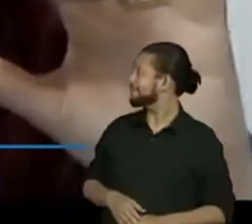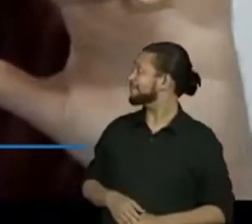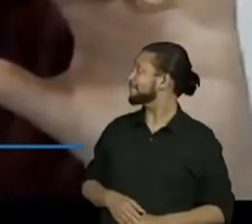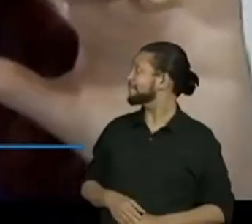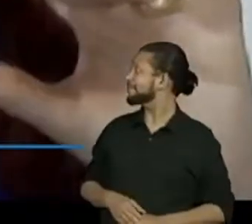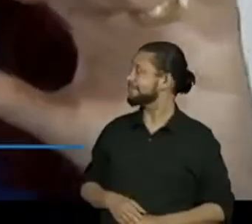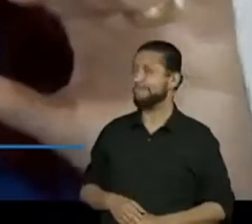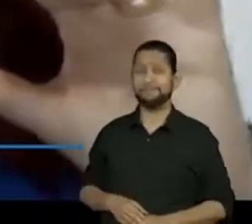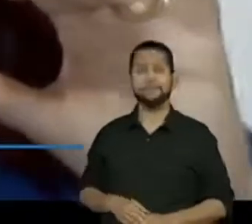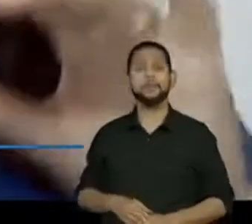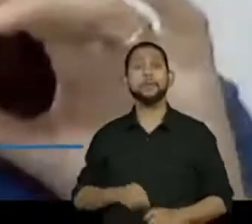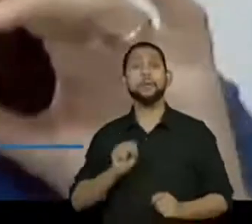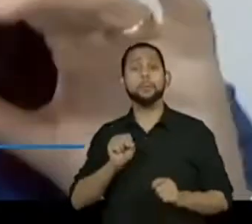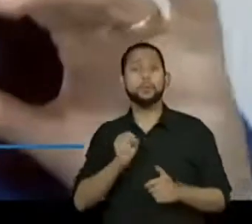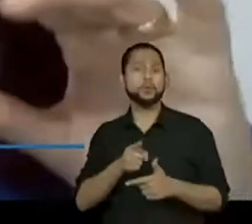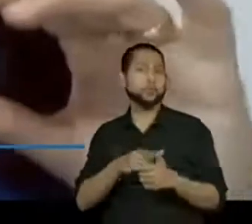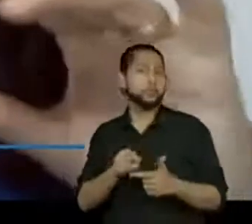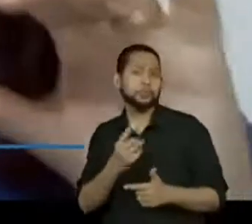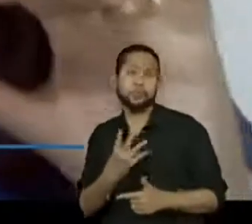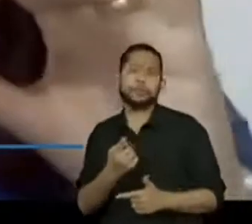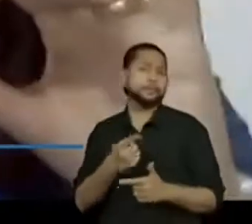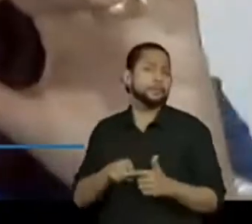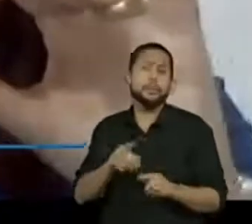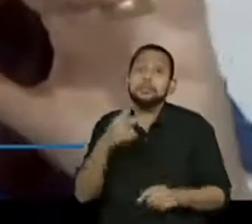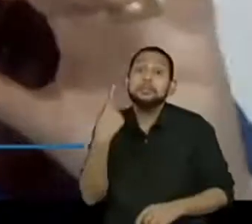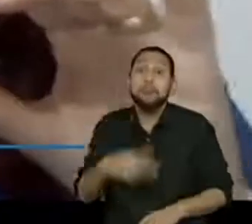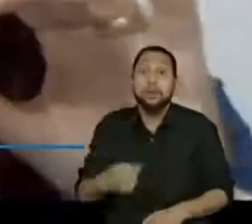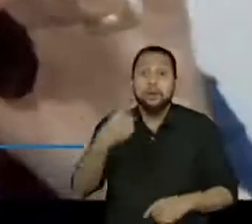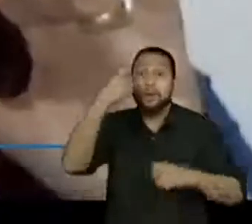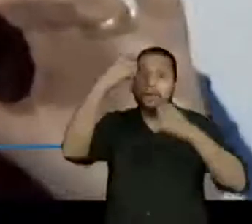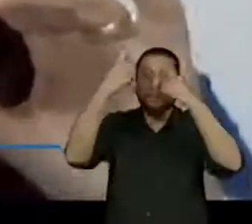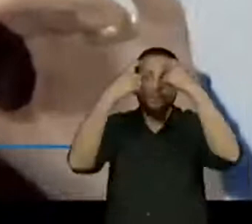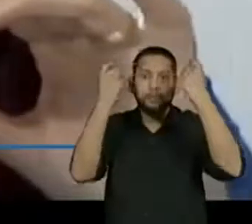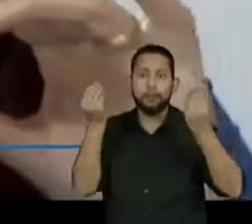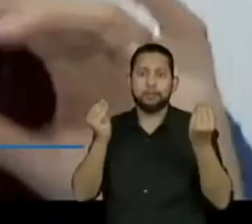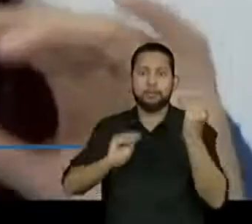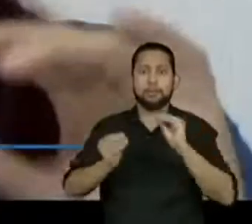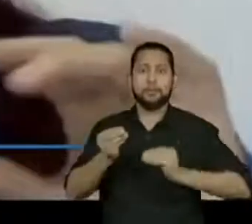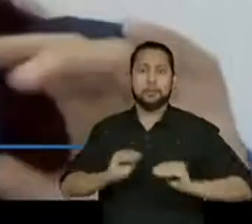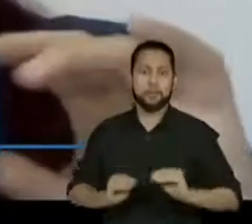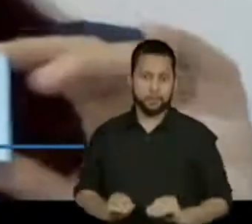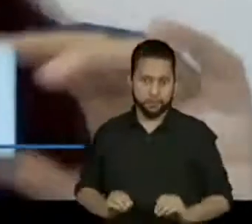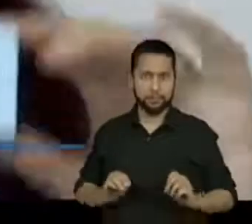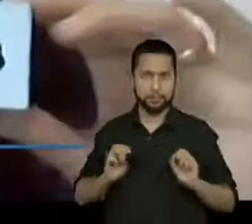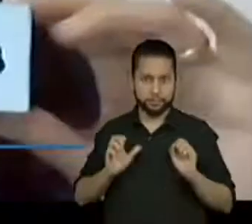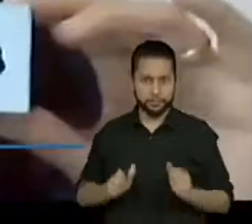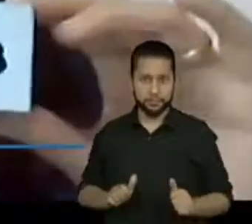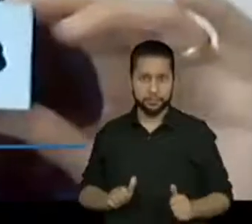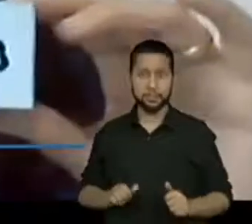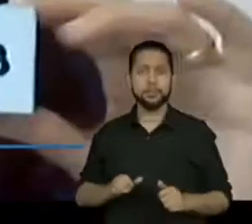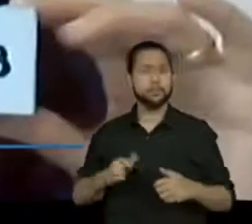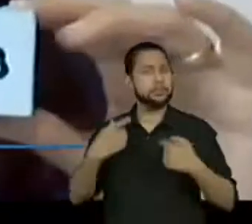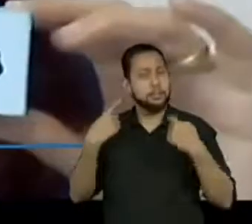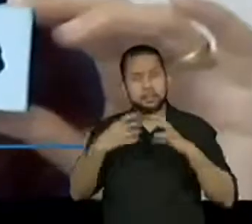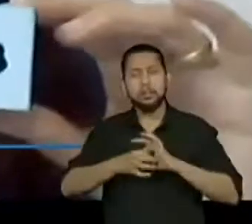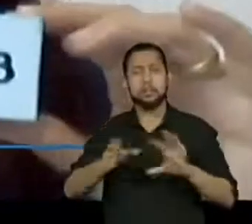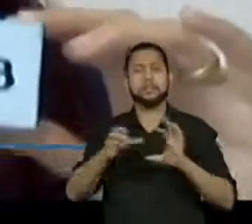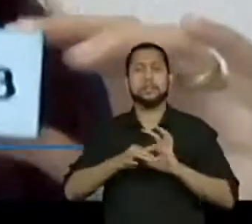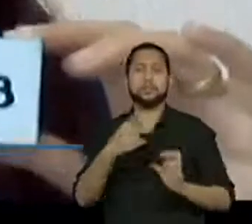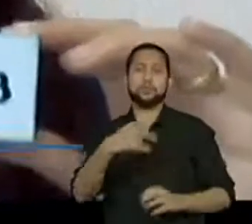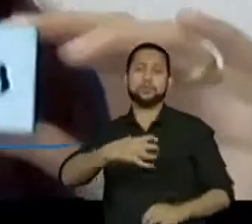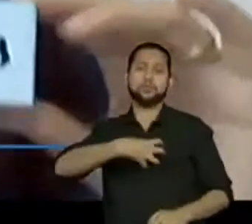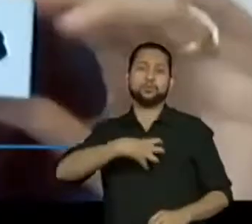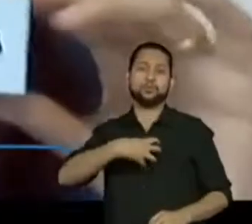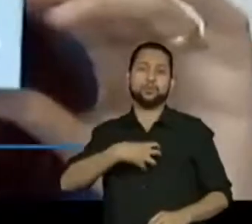Você pode colocar dividir por quatro. Você pode colocar multiplicar outras vezes. Solte a sua imaginação e